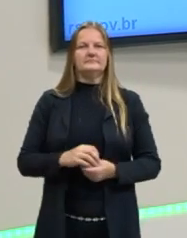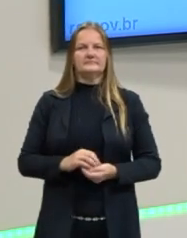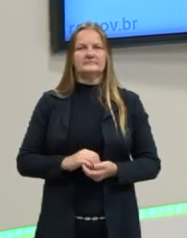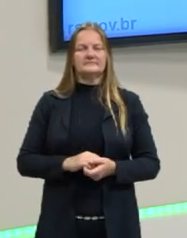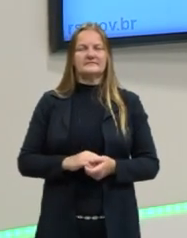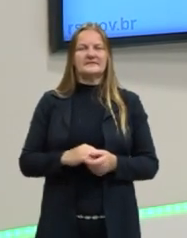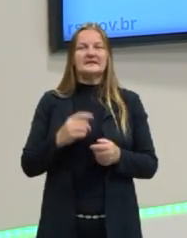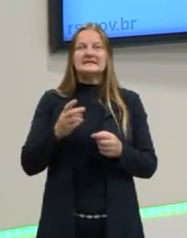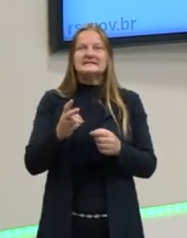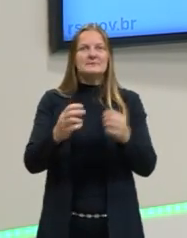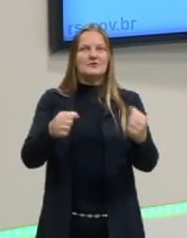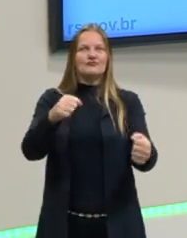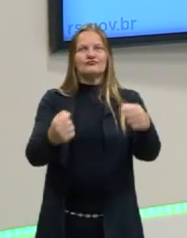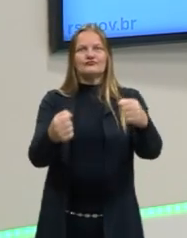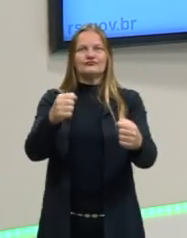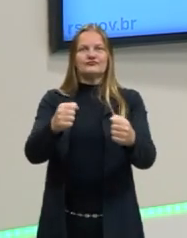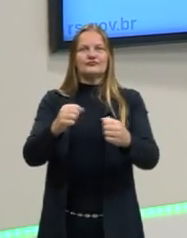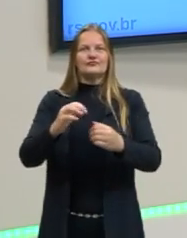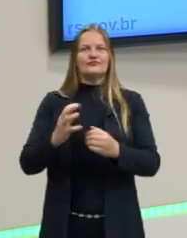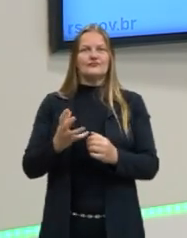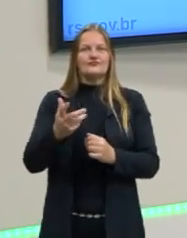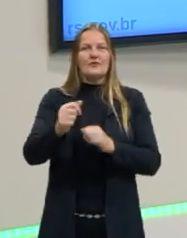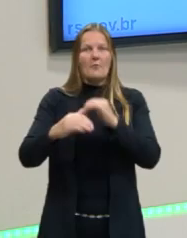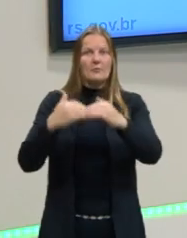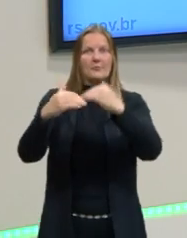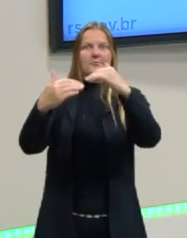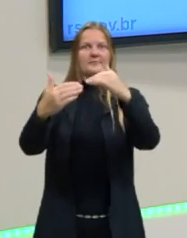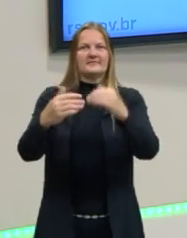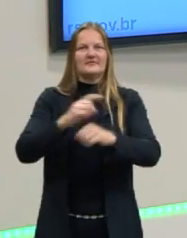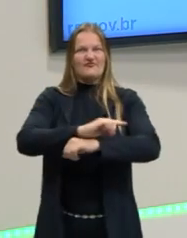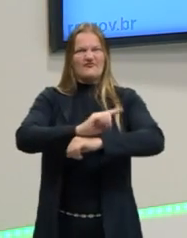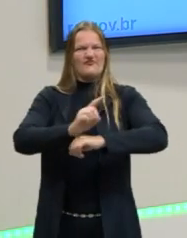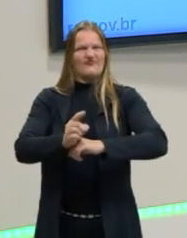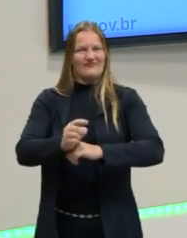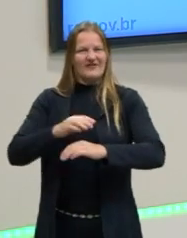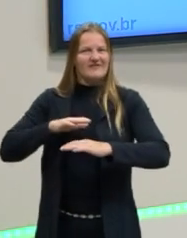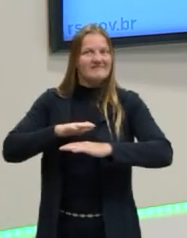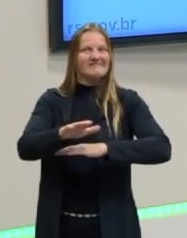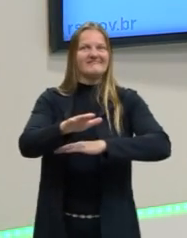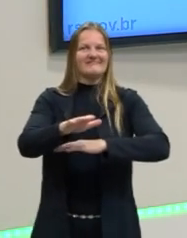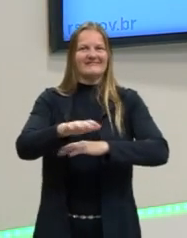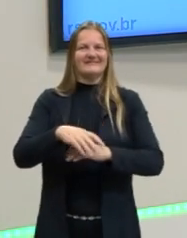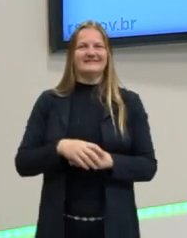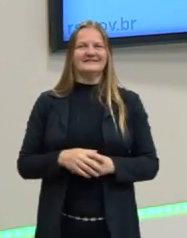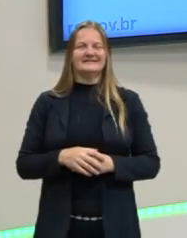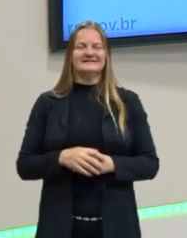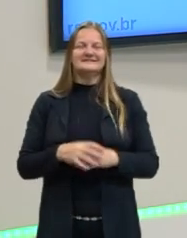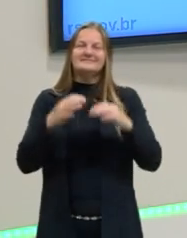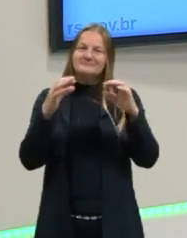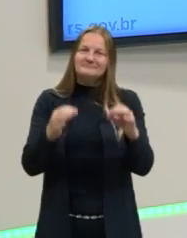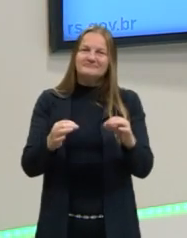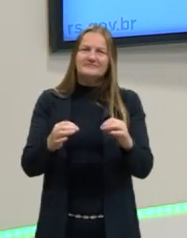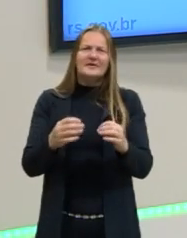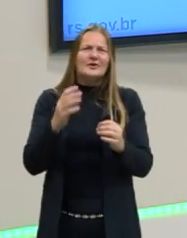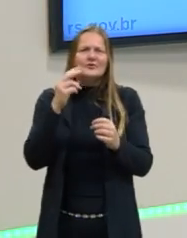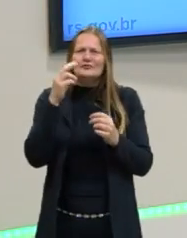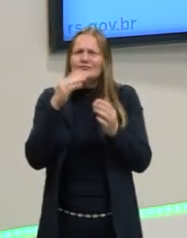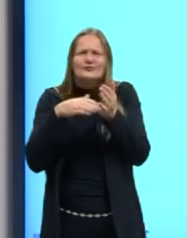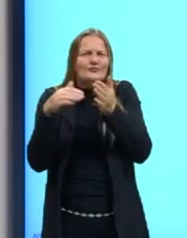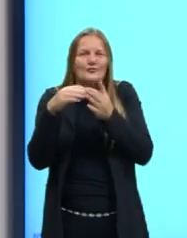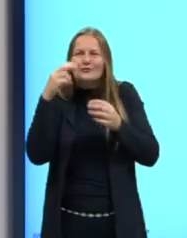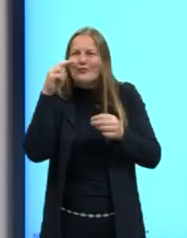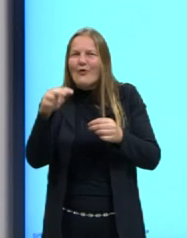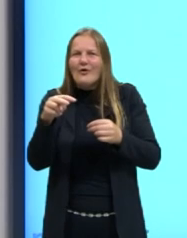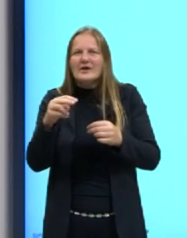carro, para que ele desenvolva melhor, para que o carro não apague na marcha certa. Então, tudo que a gente olha no carro,